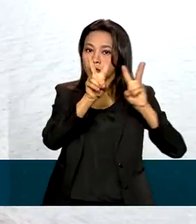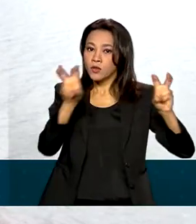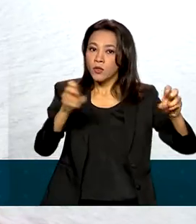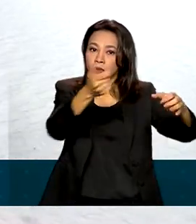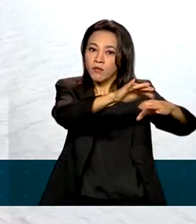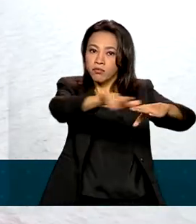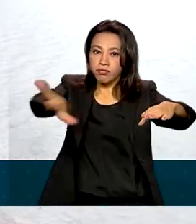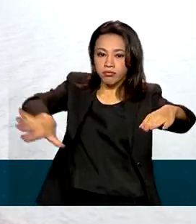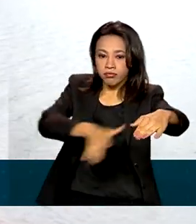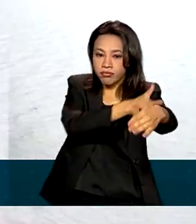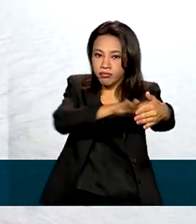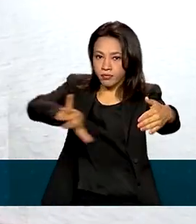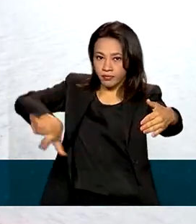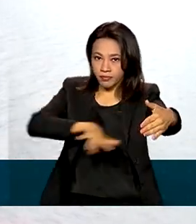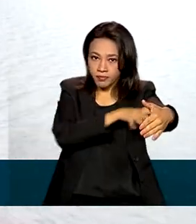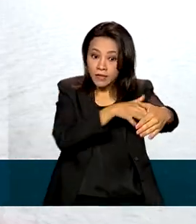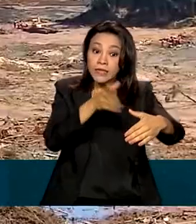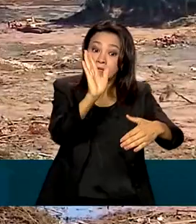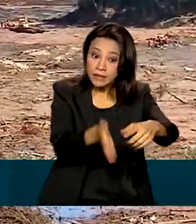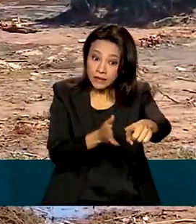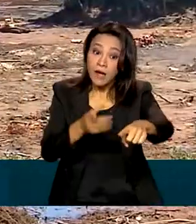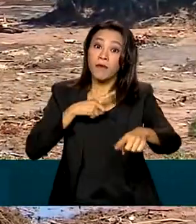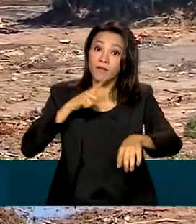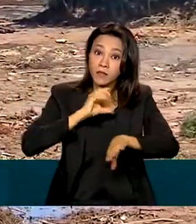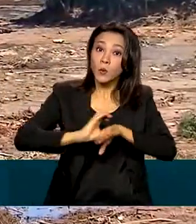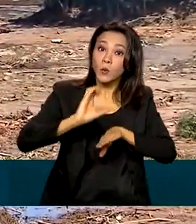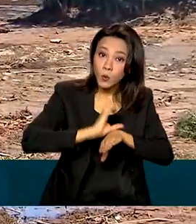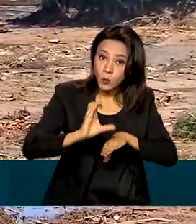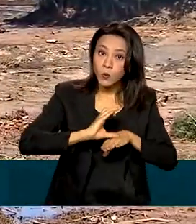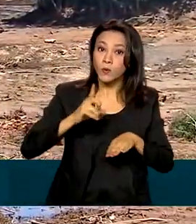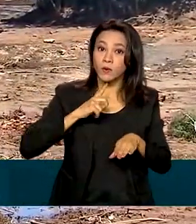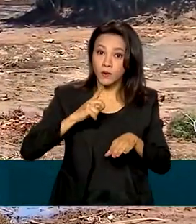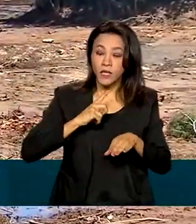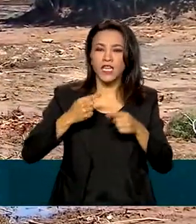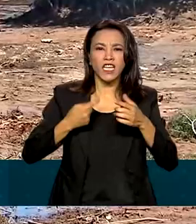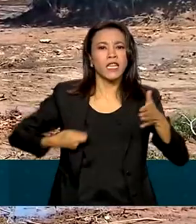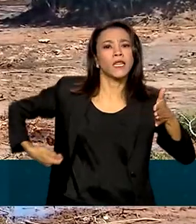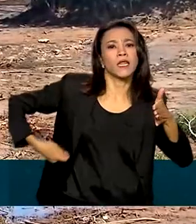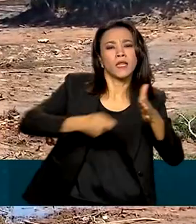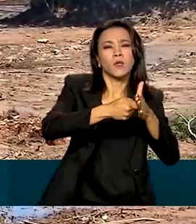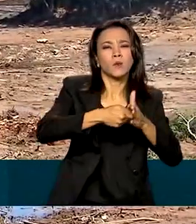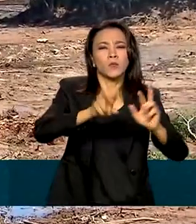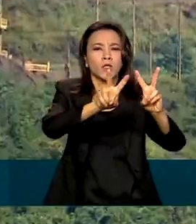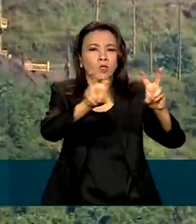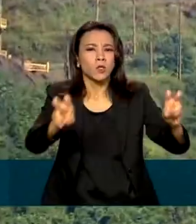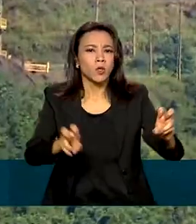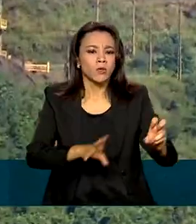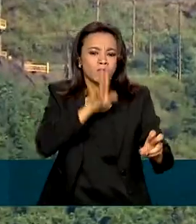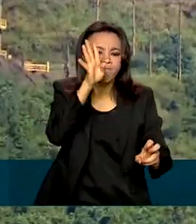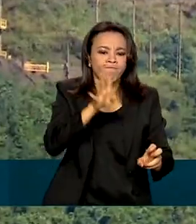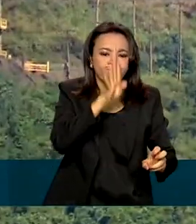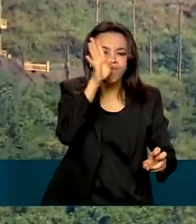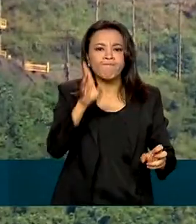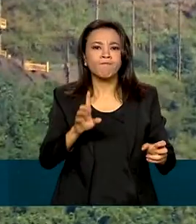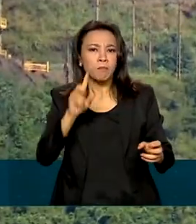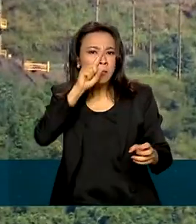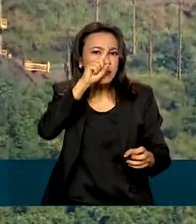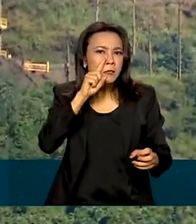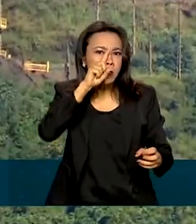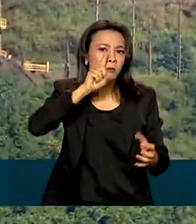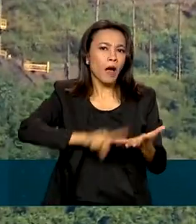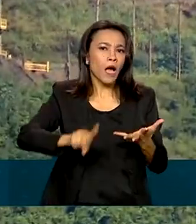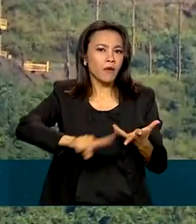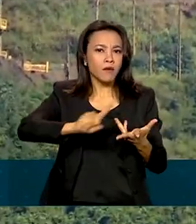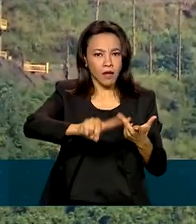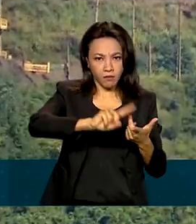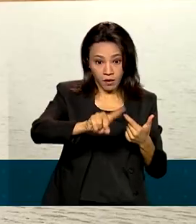cursos disponibilizados pela ANA e usar um canal direto de denúncias sobre irregularidades ou situações de perigo envolvendo